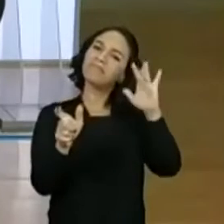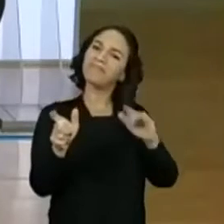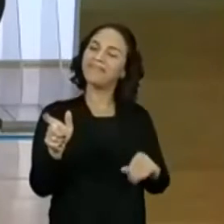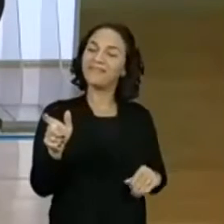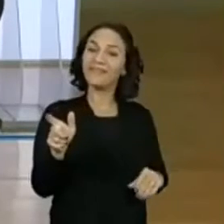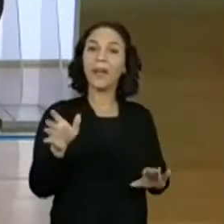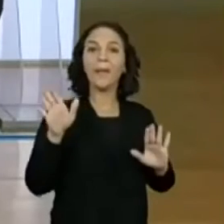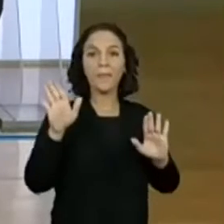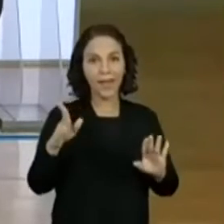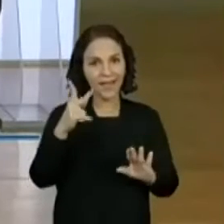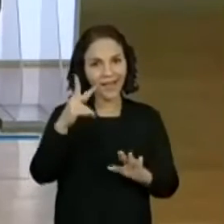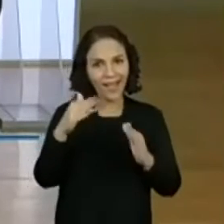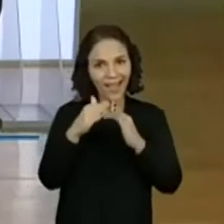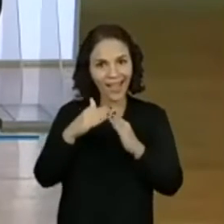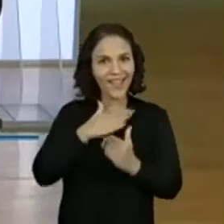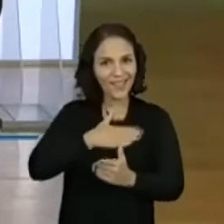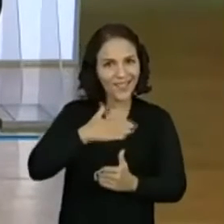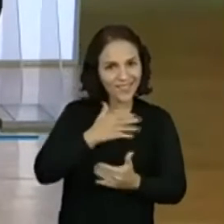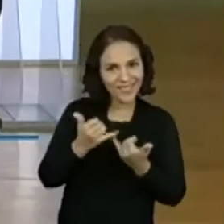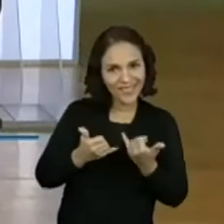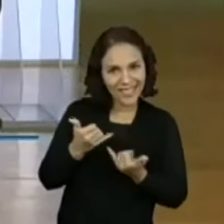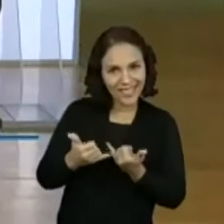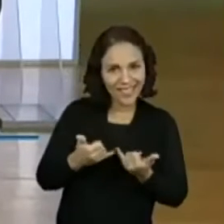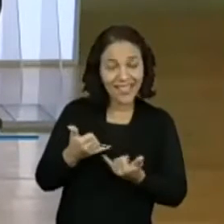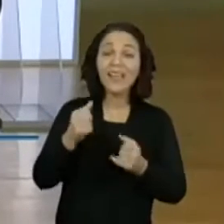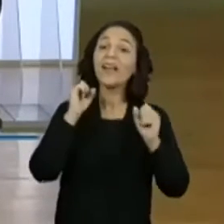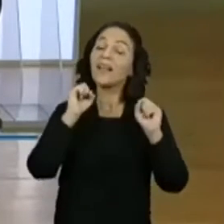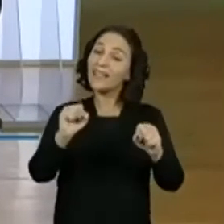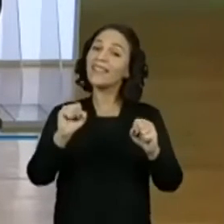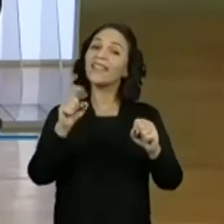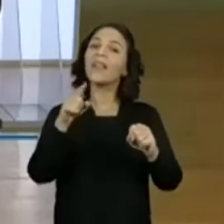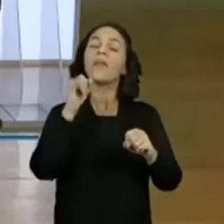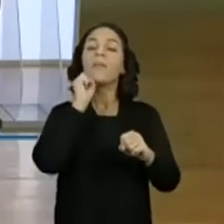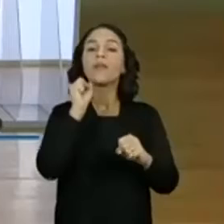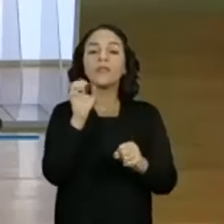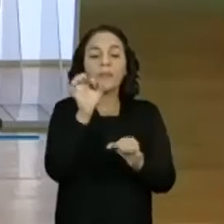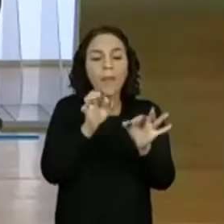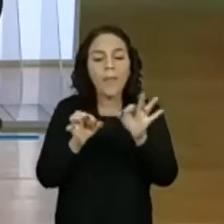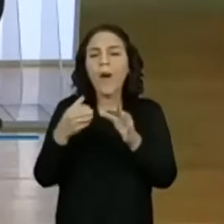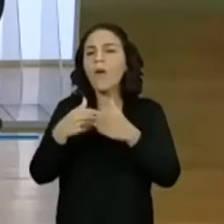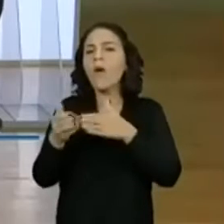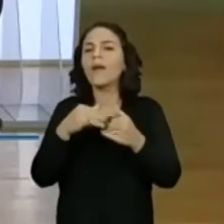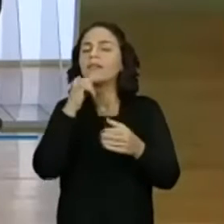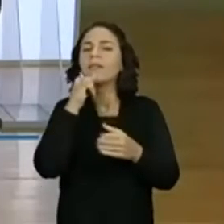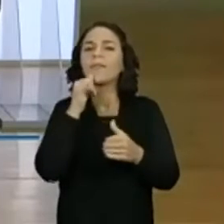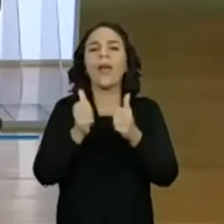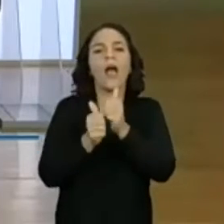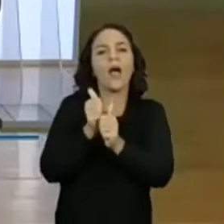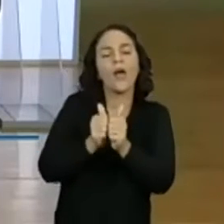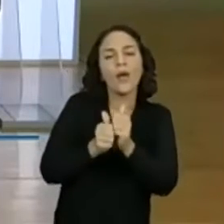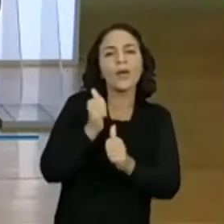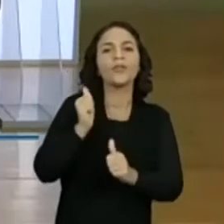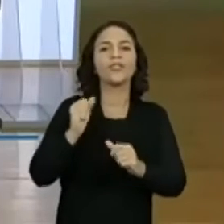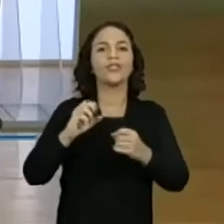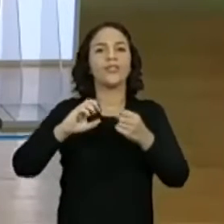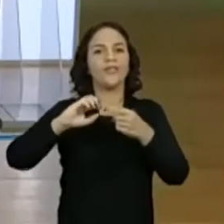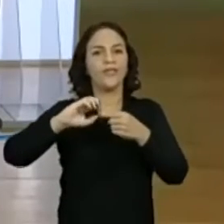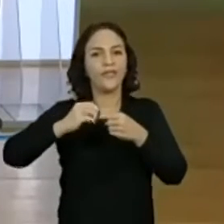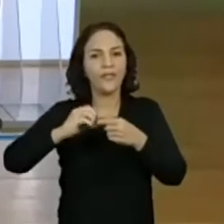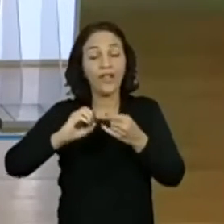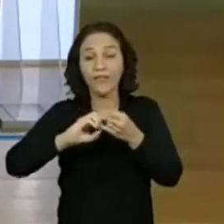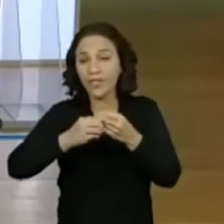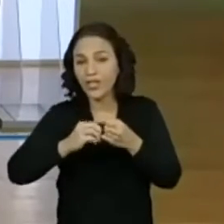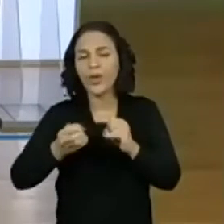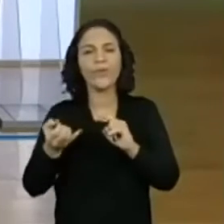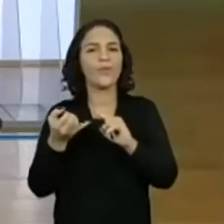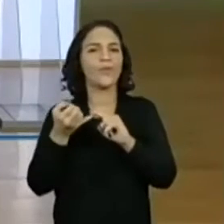aí em casa gostou da brincadeira, vocês podem fazer com algum tipo de grão. Grão de arroz, grão de feijão, grão de milho, de pipoca,